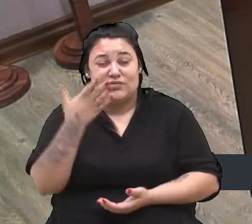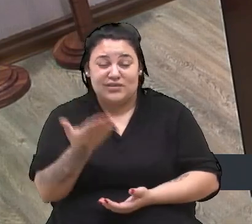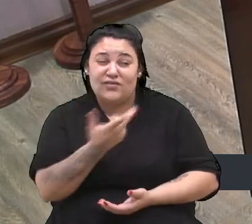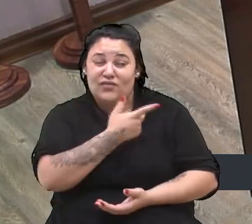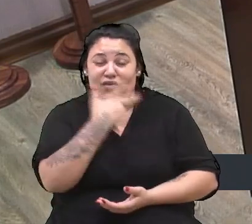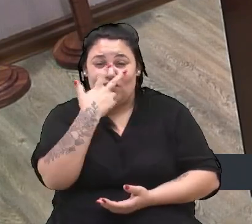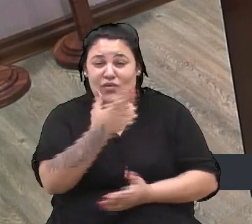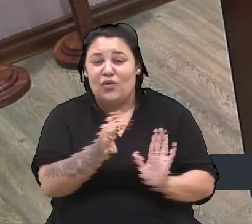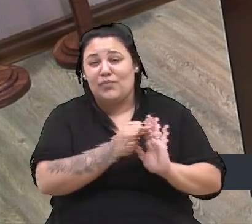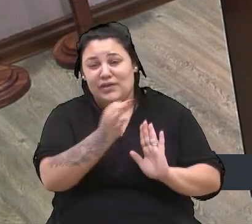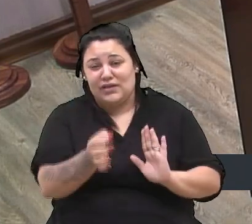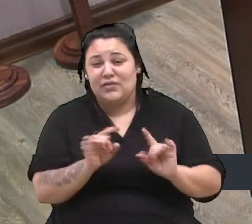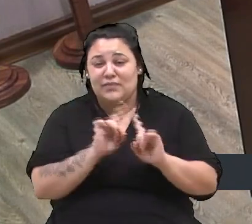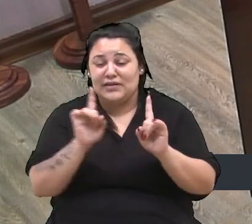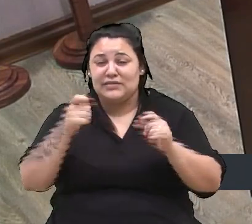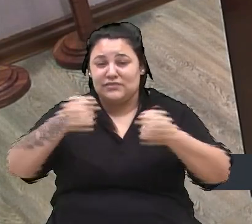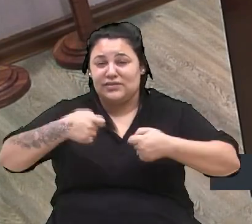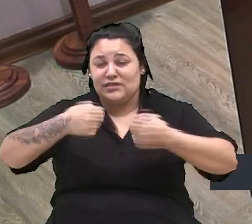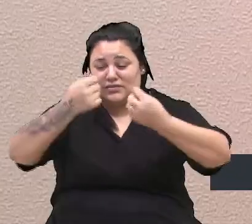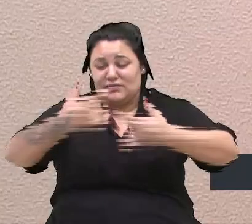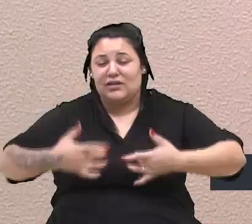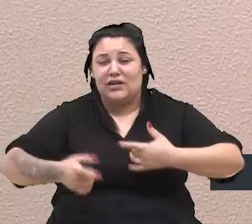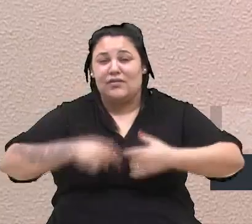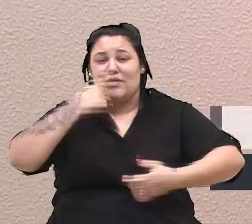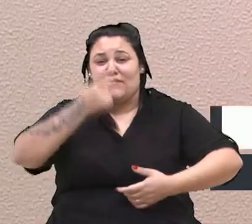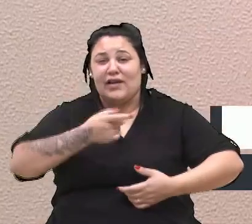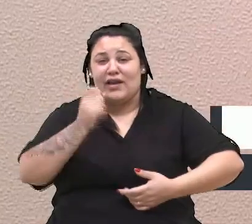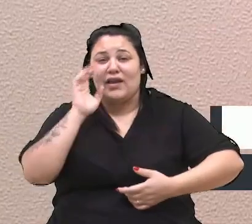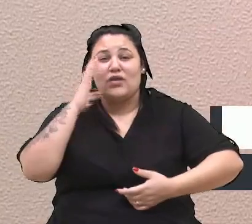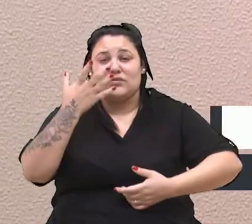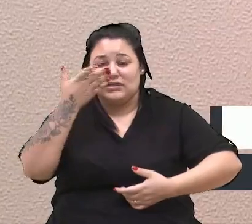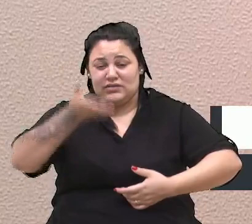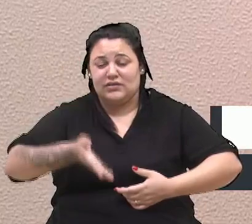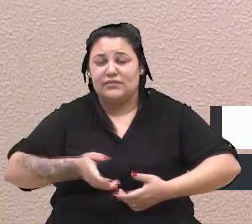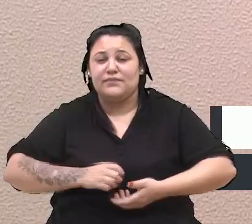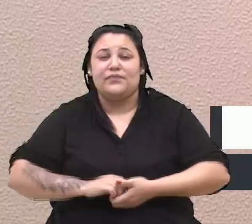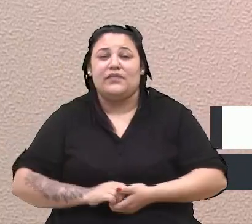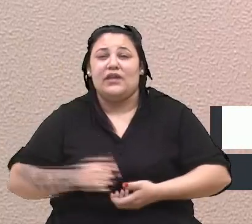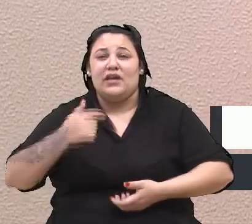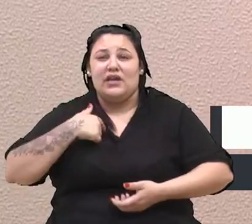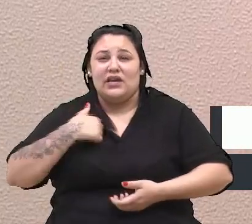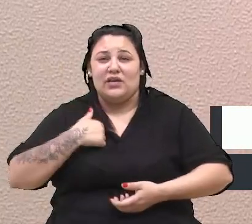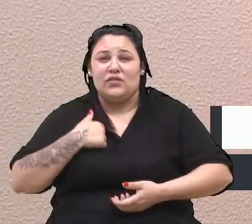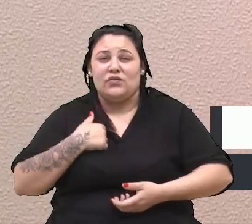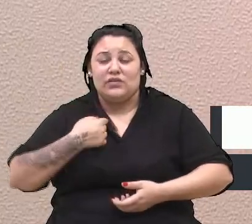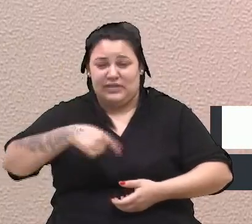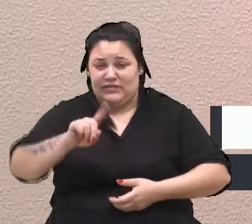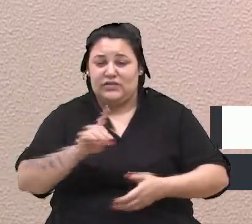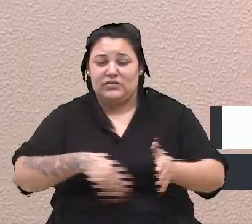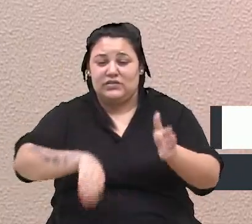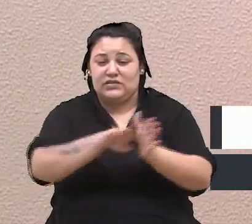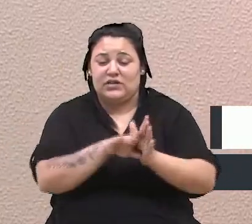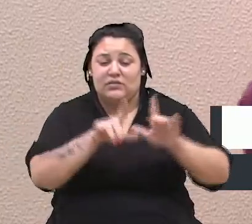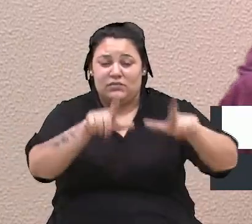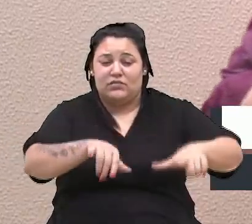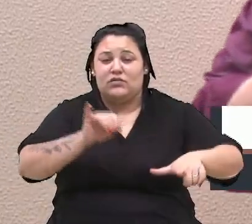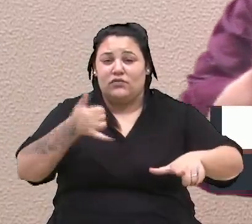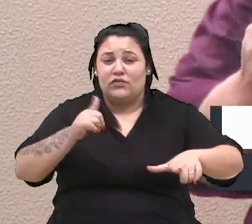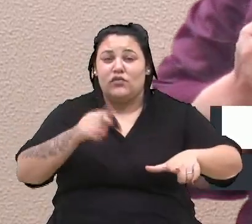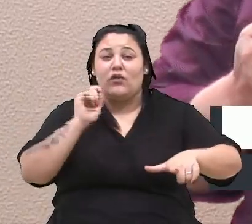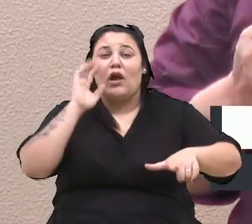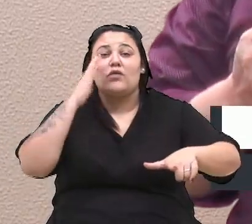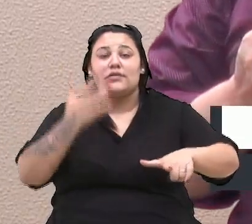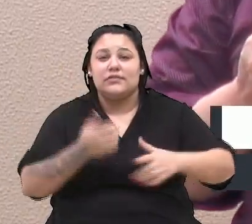posso deixar de mencionar um registro que aconteceu aqui, vereador Fiusa. Estava indo eu no estádio do Juventude, e o que aconteceu?